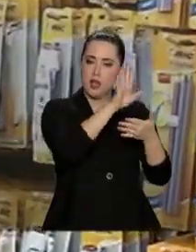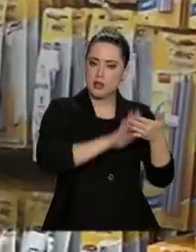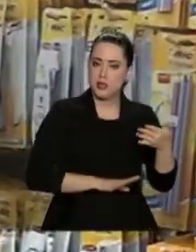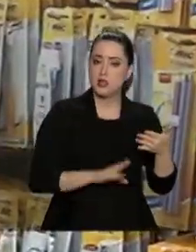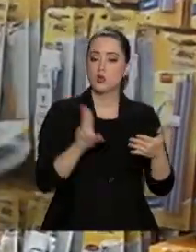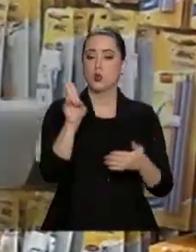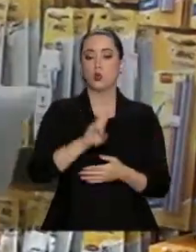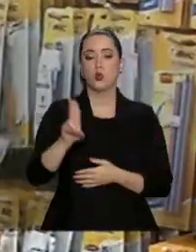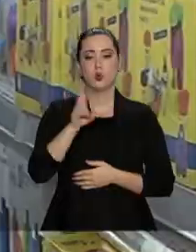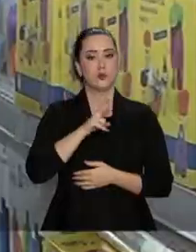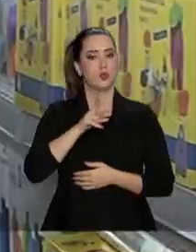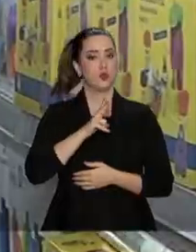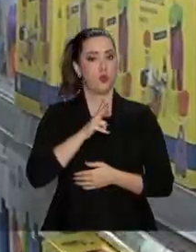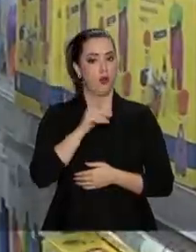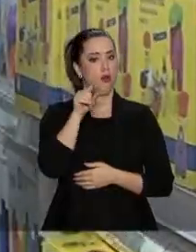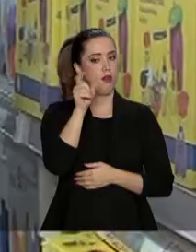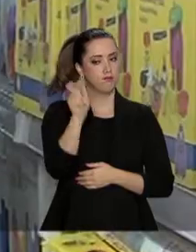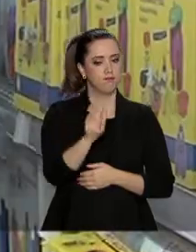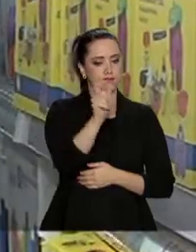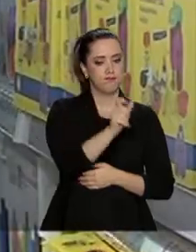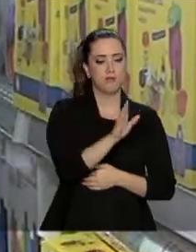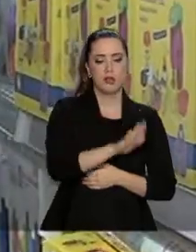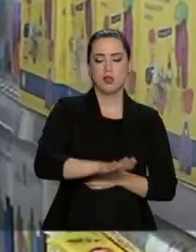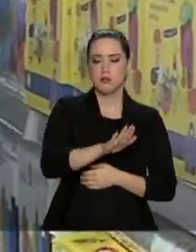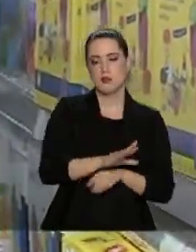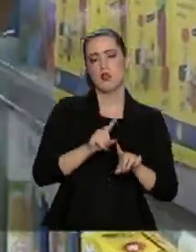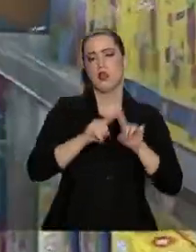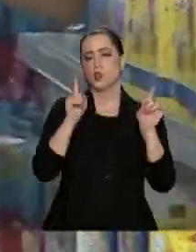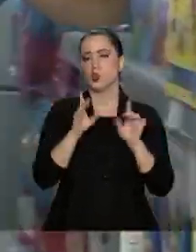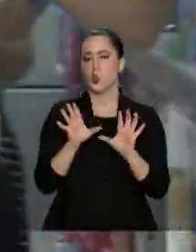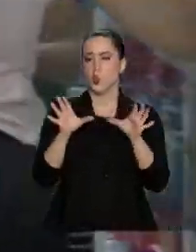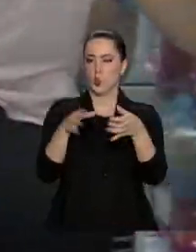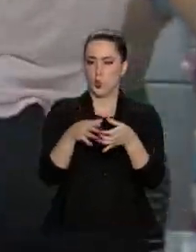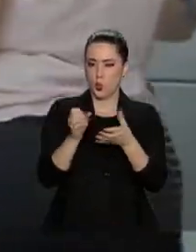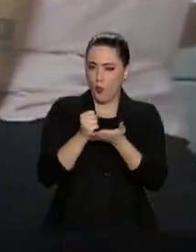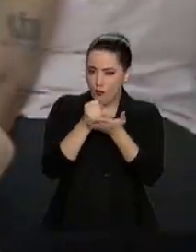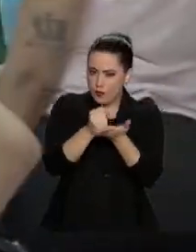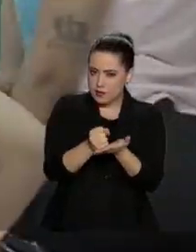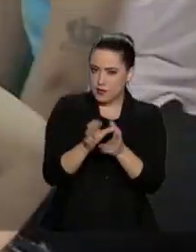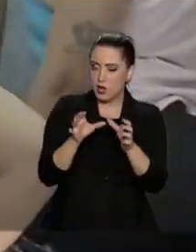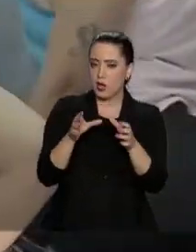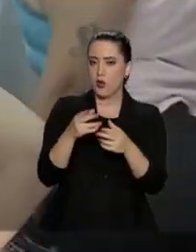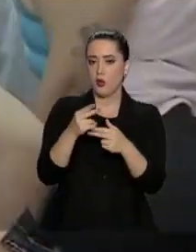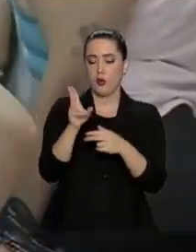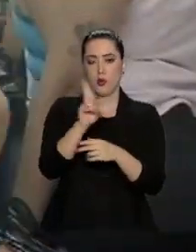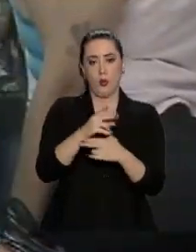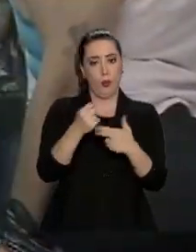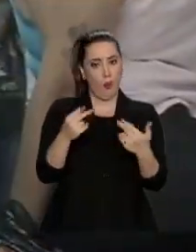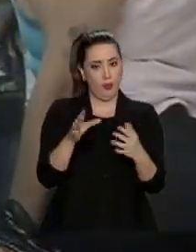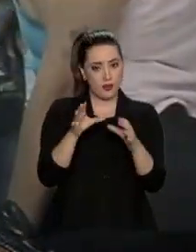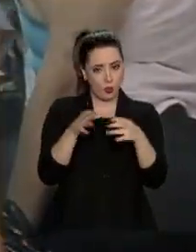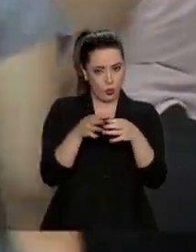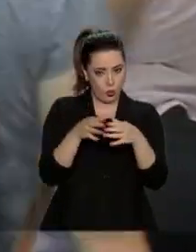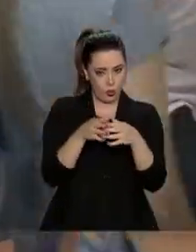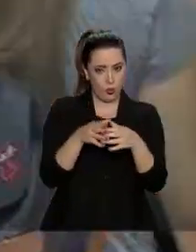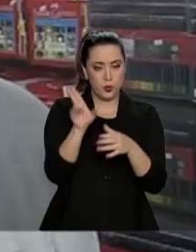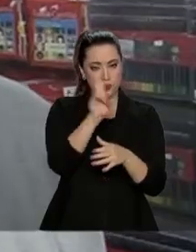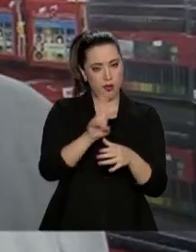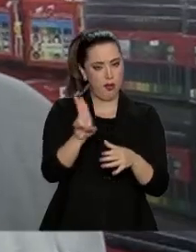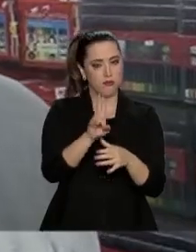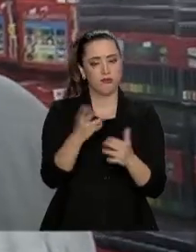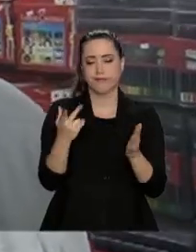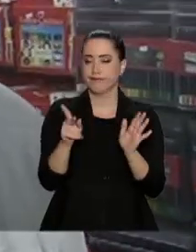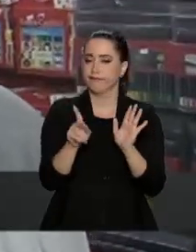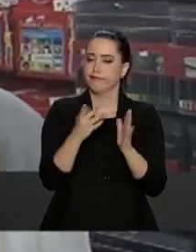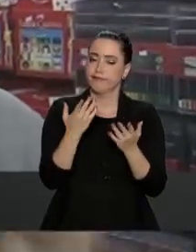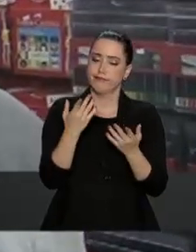uso individual do aluno. Fornecer material de uso coletivo é uma obrigação da escola. Mas ela nem sempre é seguida. Tem